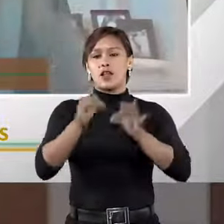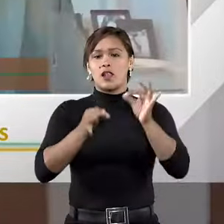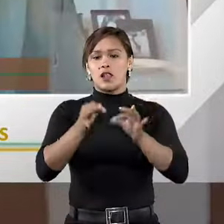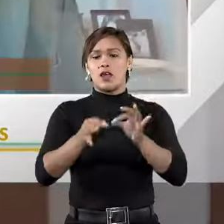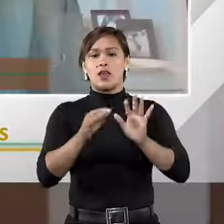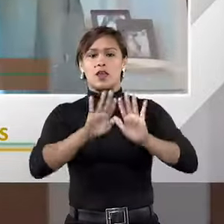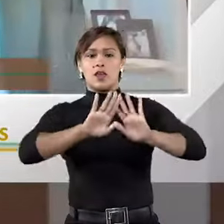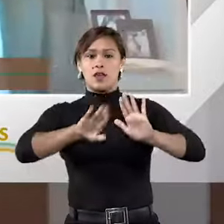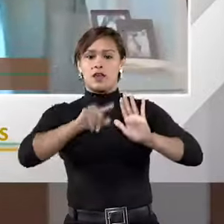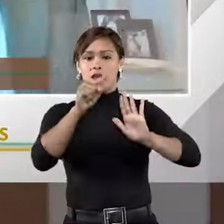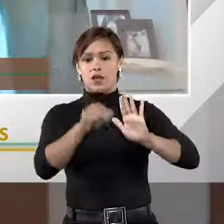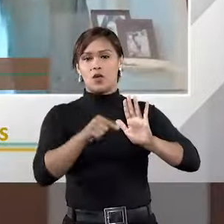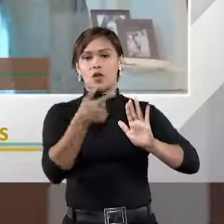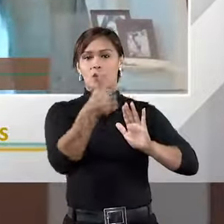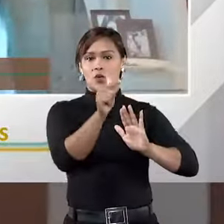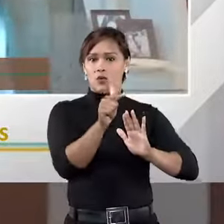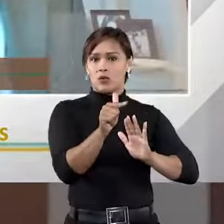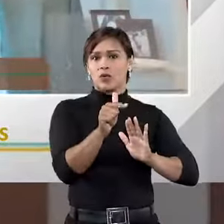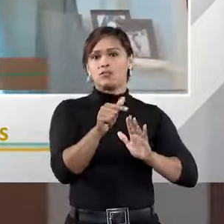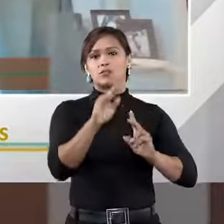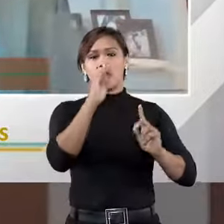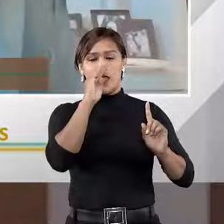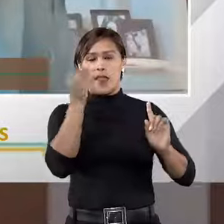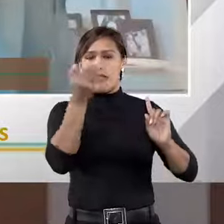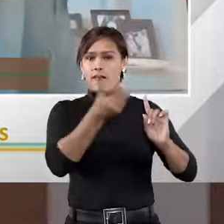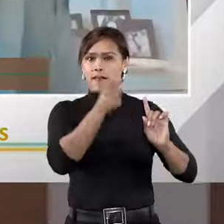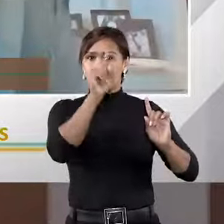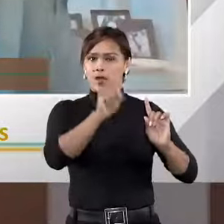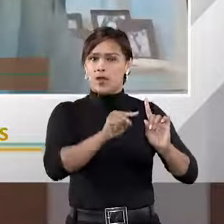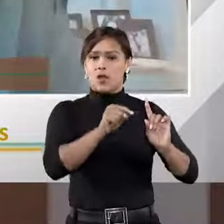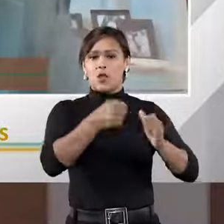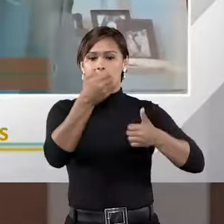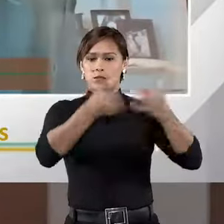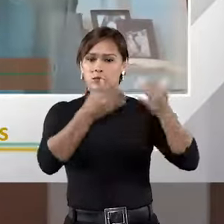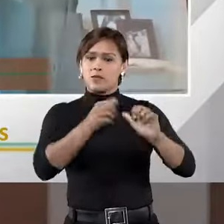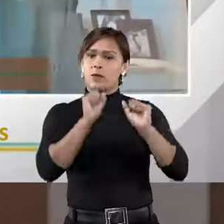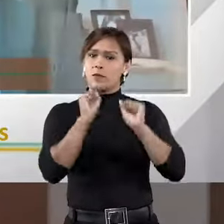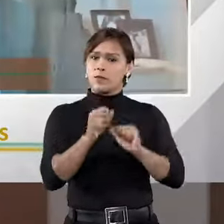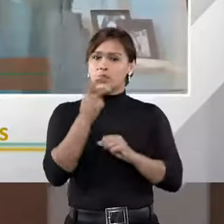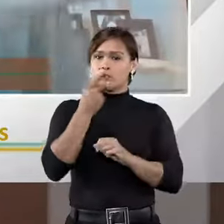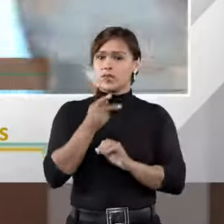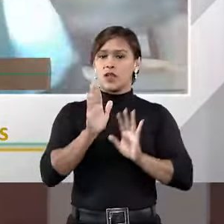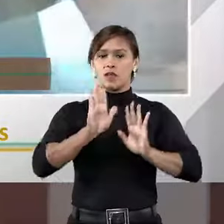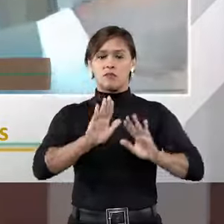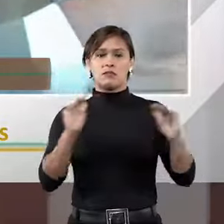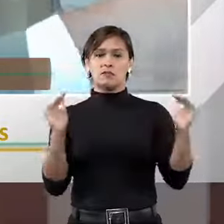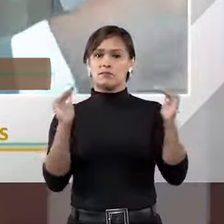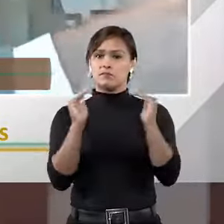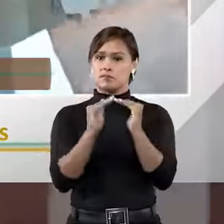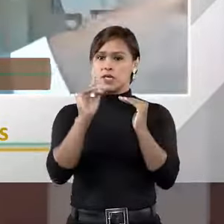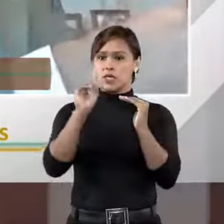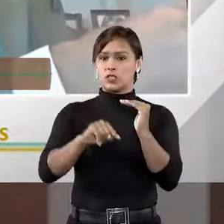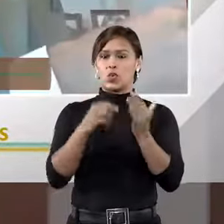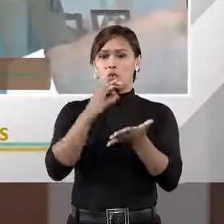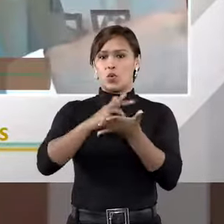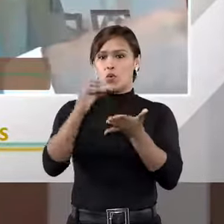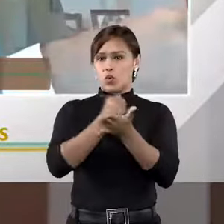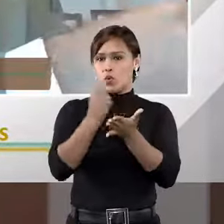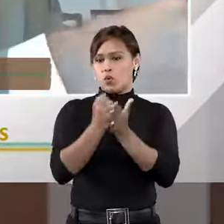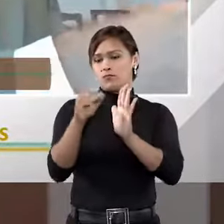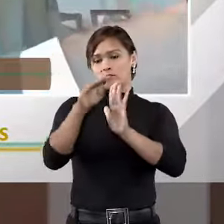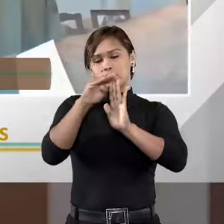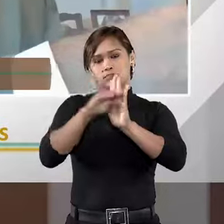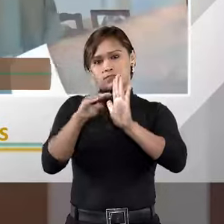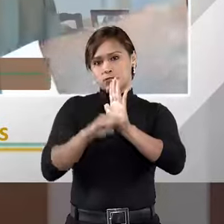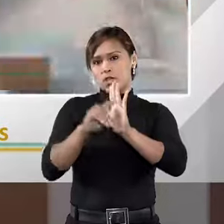arbitral. Agora, o outro, que é réu, quando citado, pode vir e dizer pacta assuntos servando, os contratos têm que ser cumpridos,